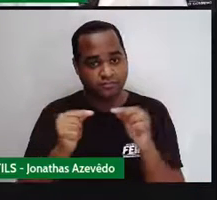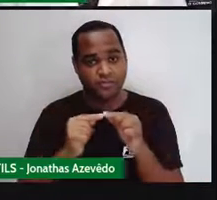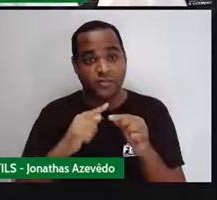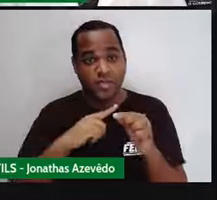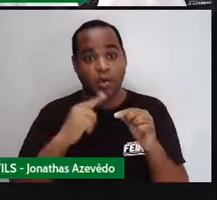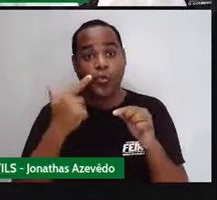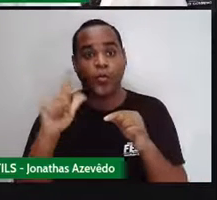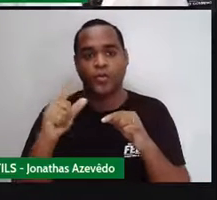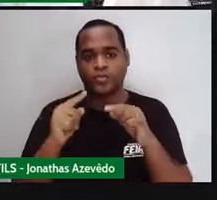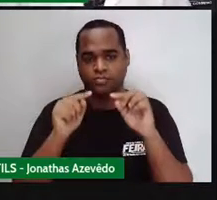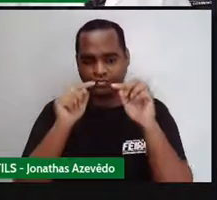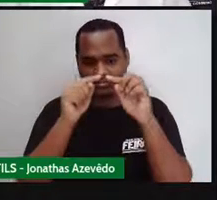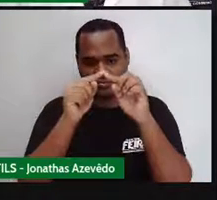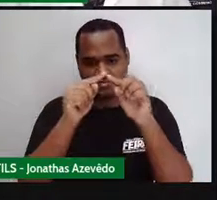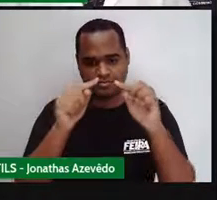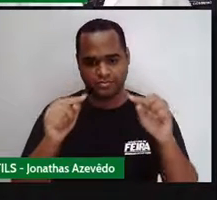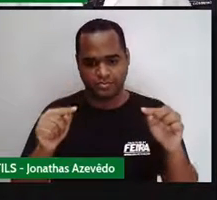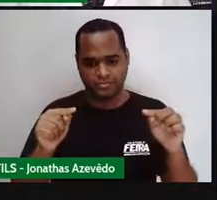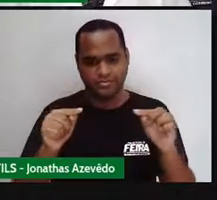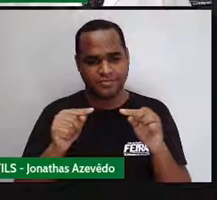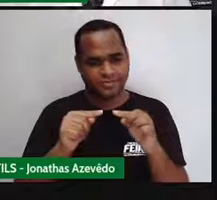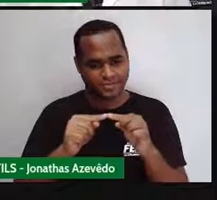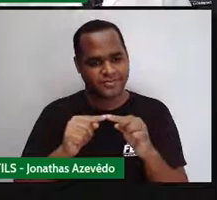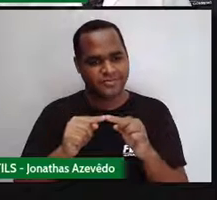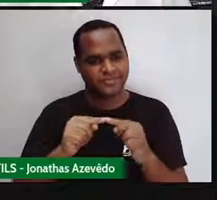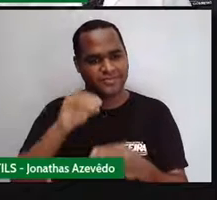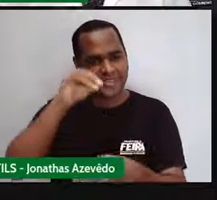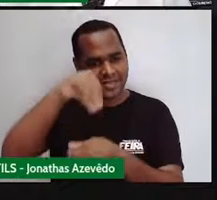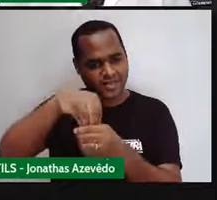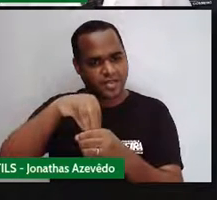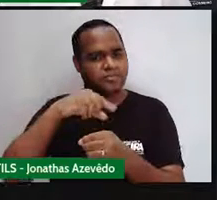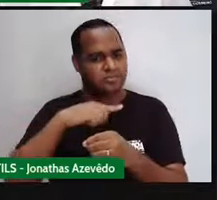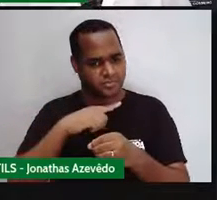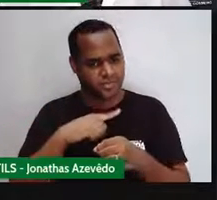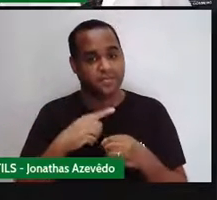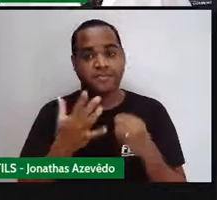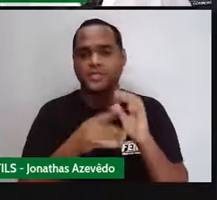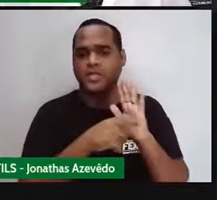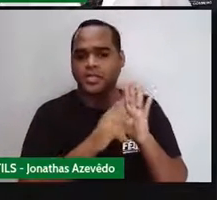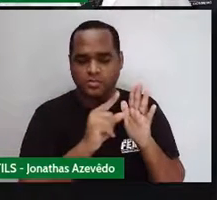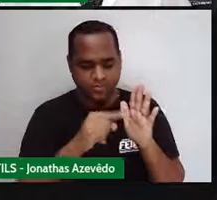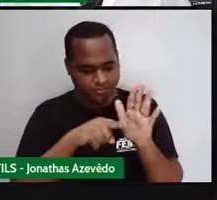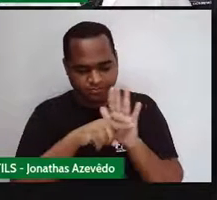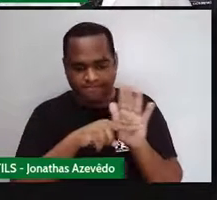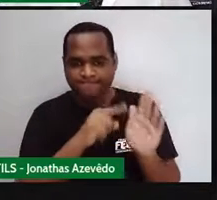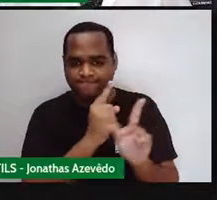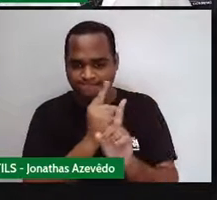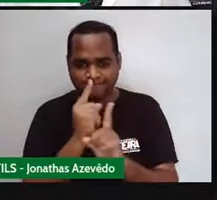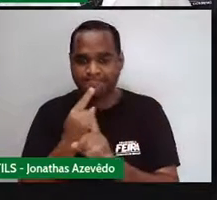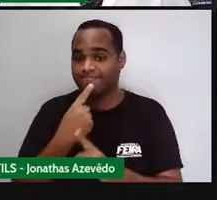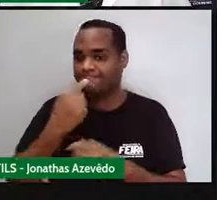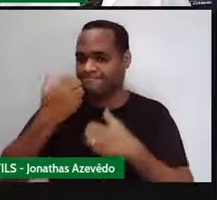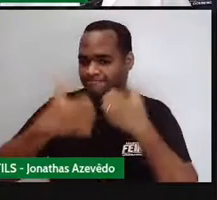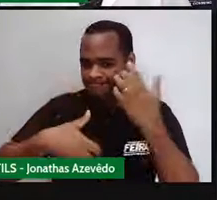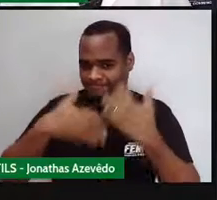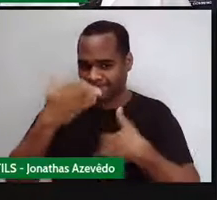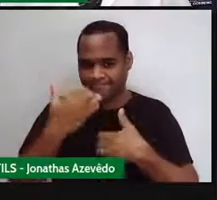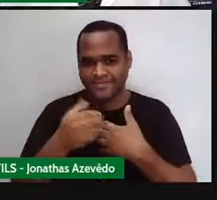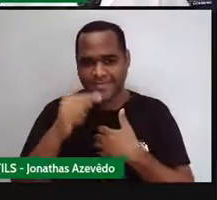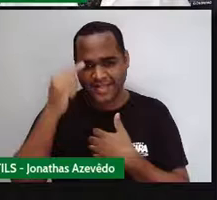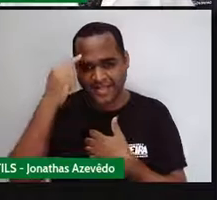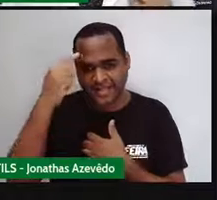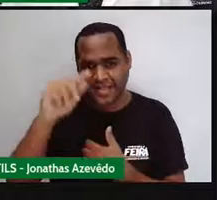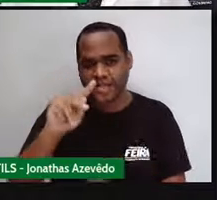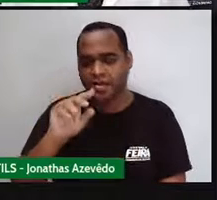Então, antes de a gente continuar a nossa investigação, né? Vamos falar dessa figurazinha aqui, ó. Desse polígono